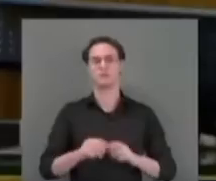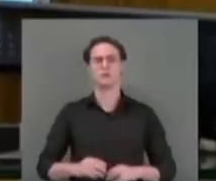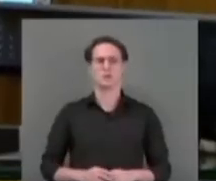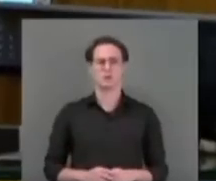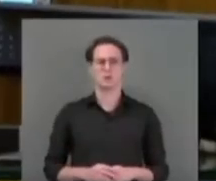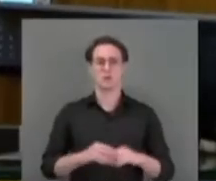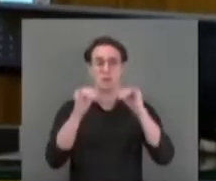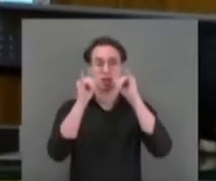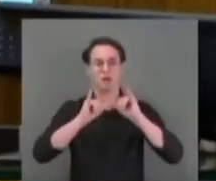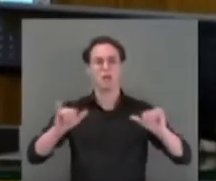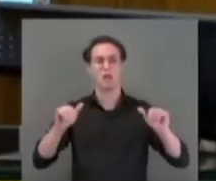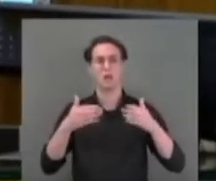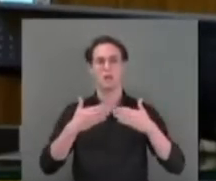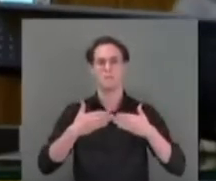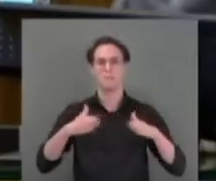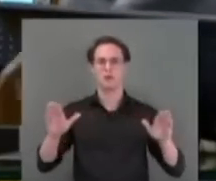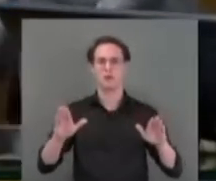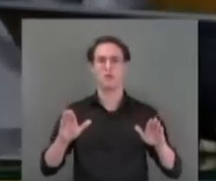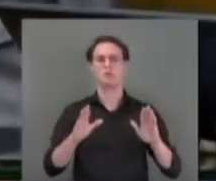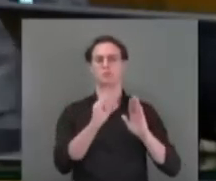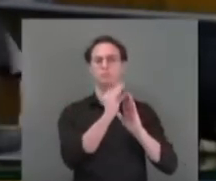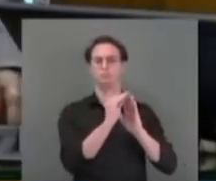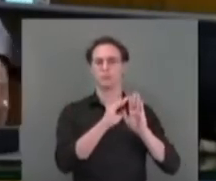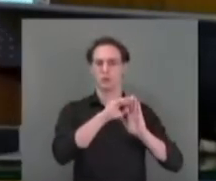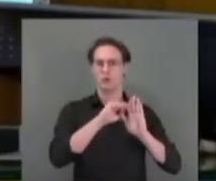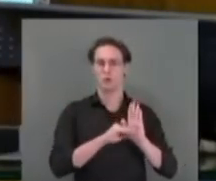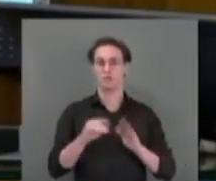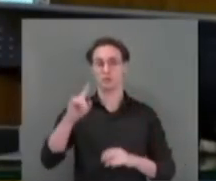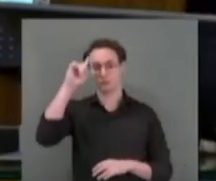Declaro aberta a ordem do dia.